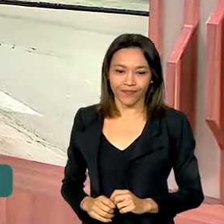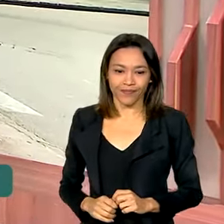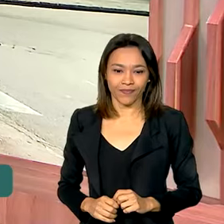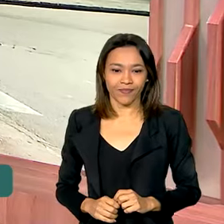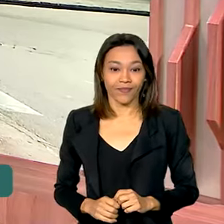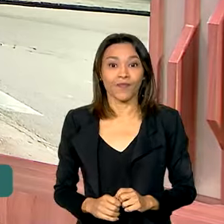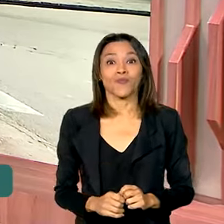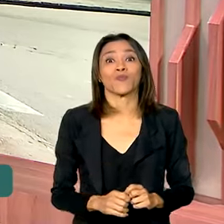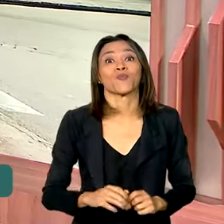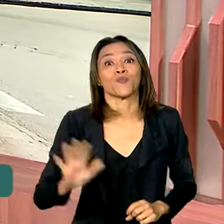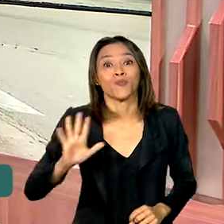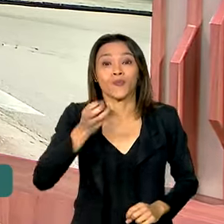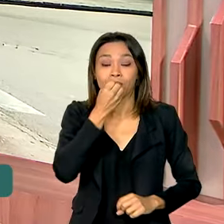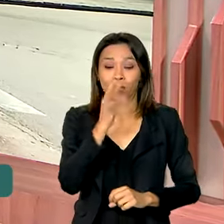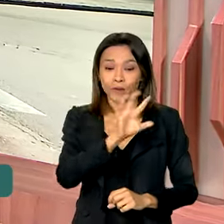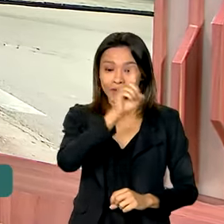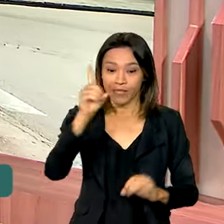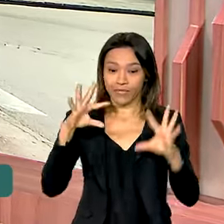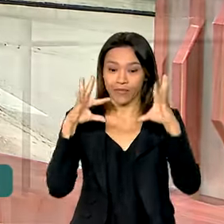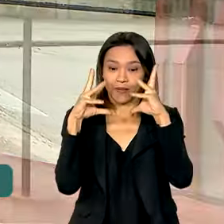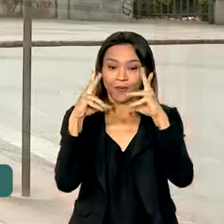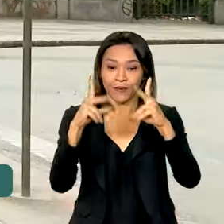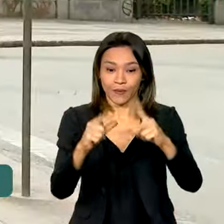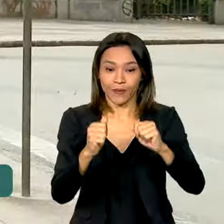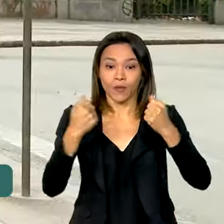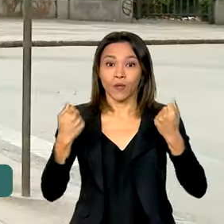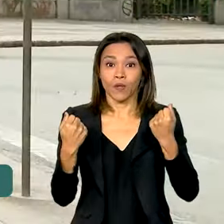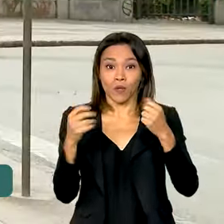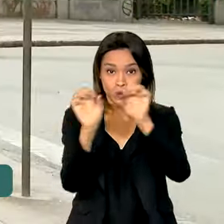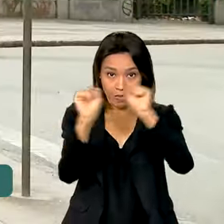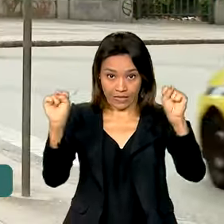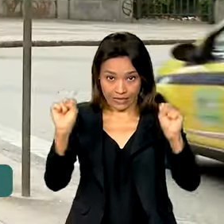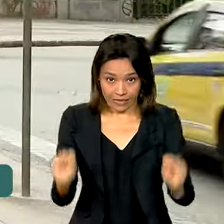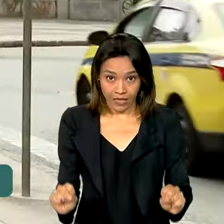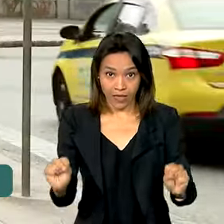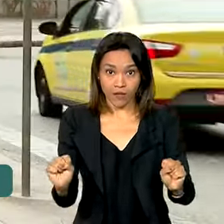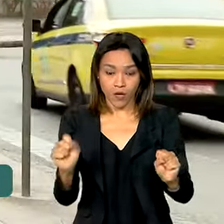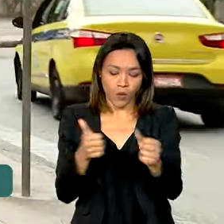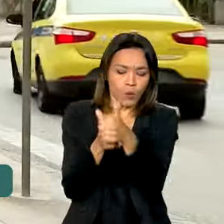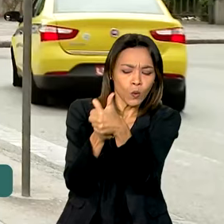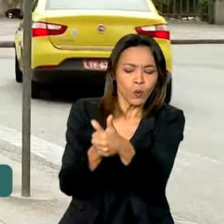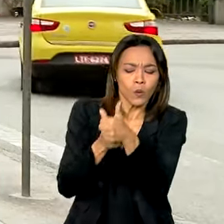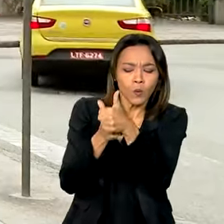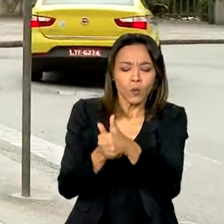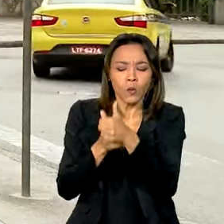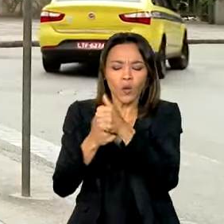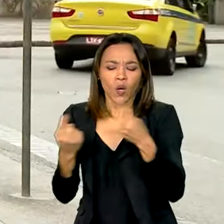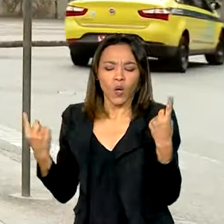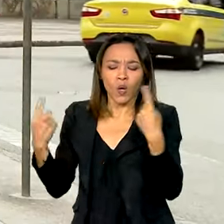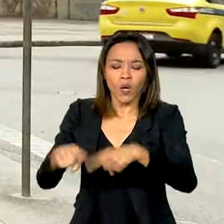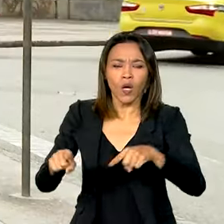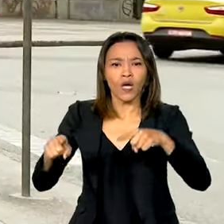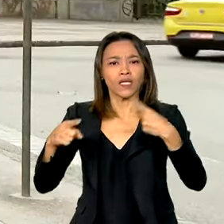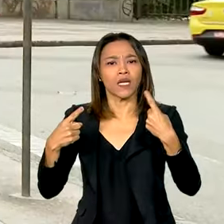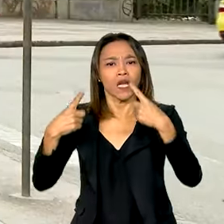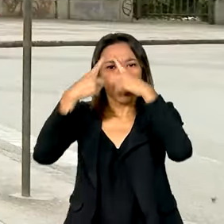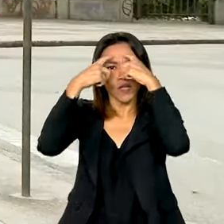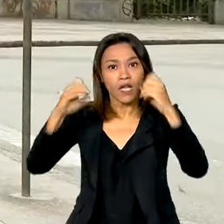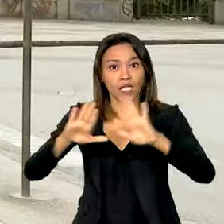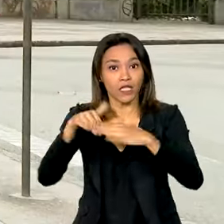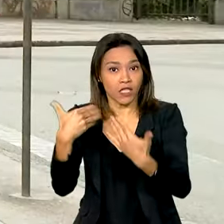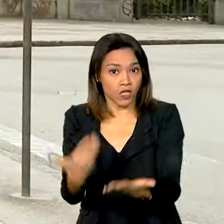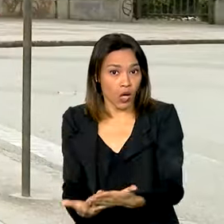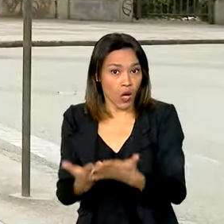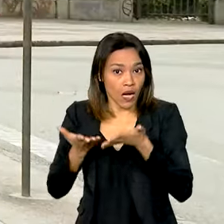Oi, Vanessa. Bom dia para você. Bom dia a todos. O Sistema Nacional de Acompanhamento e Combate à Violência nas Escolas, o SNAV,